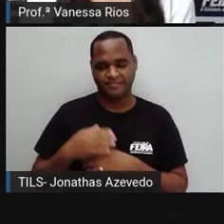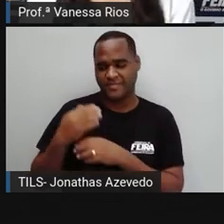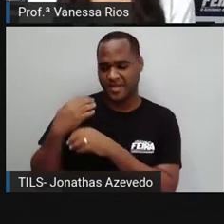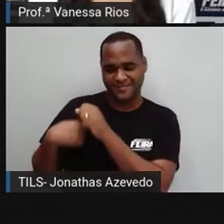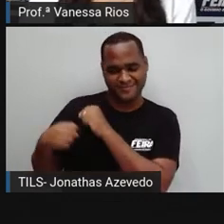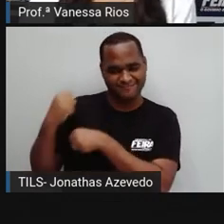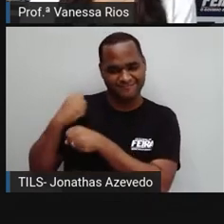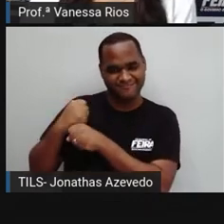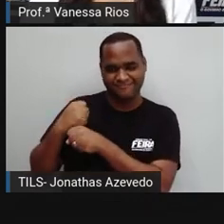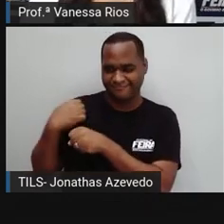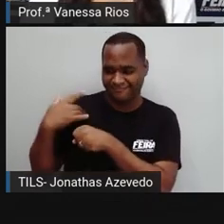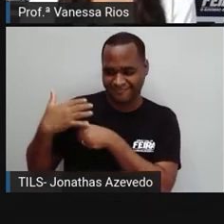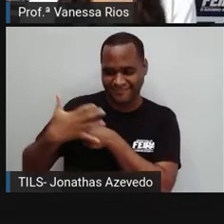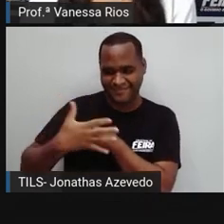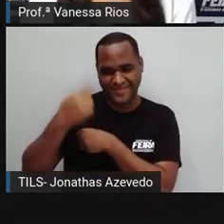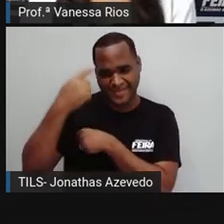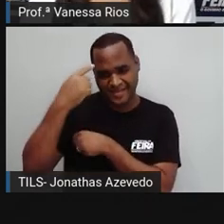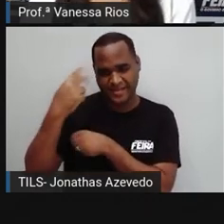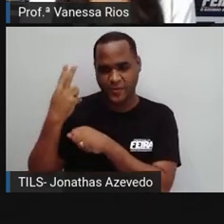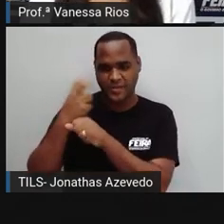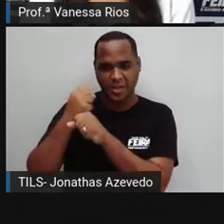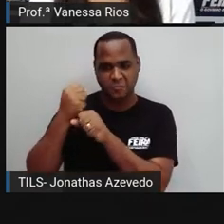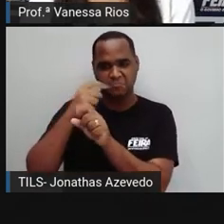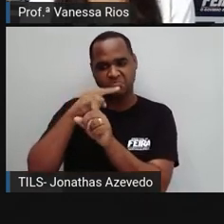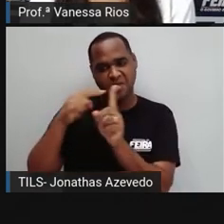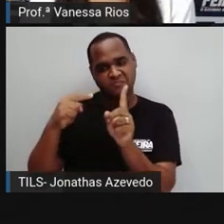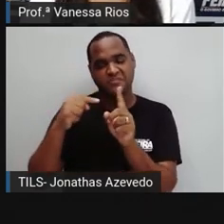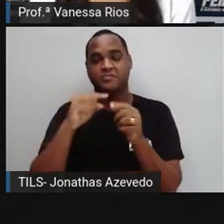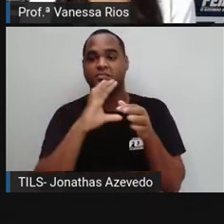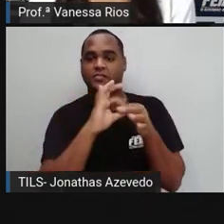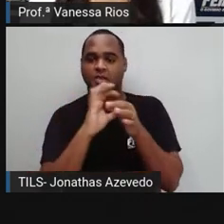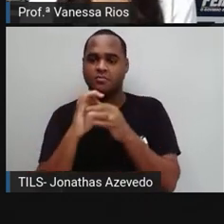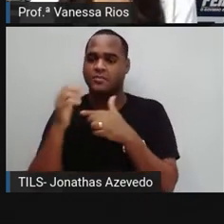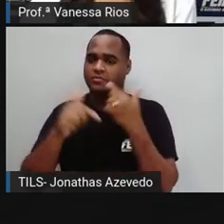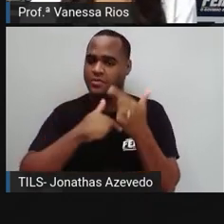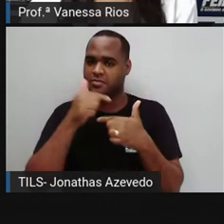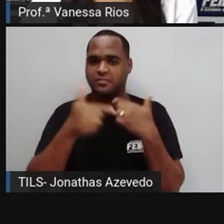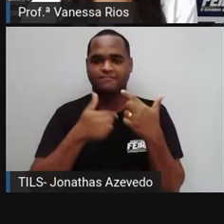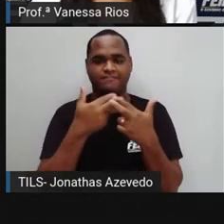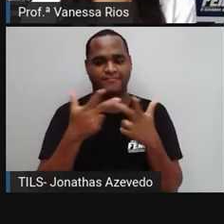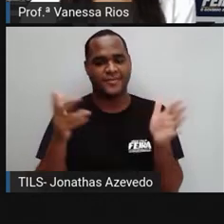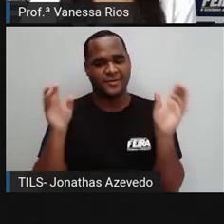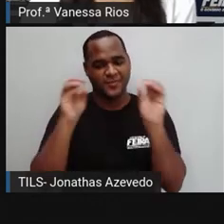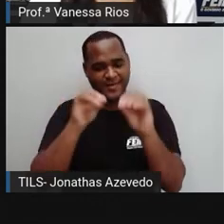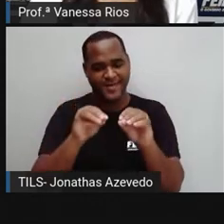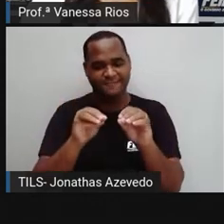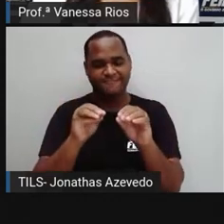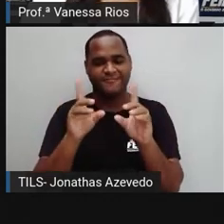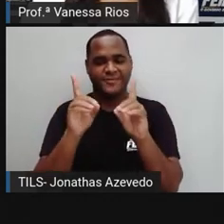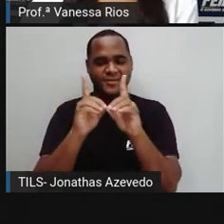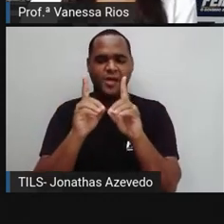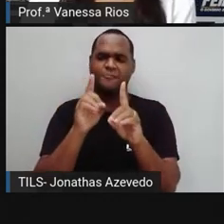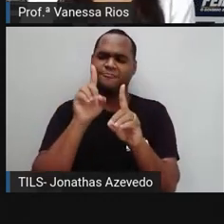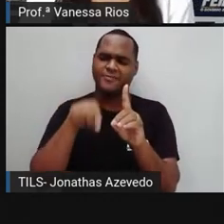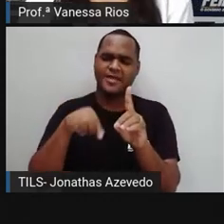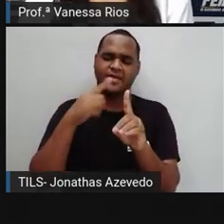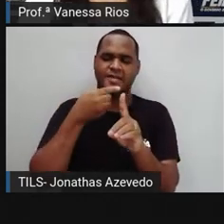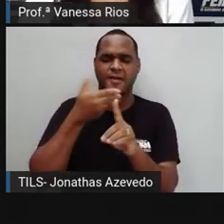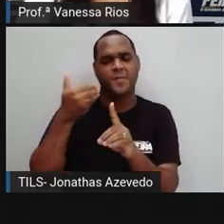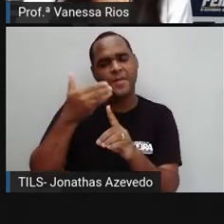pandemia, muitas atividades relacionadas aí aos conteúdos digitais se aprimoraram, né?